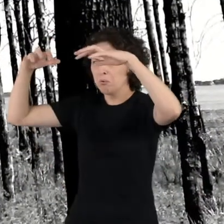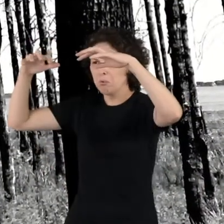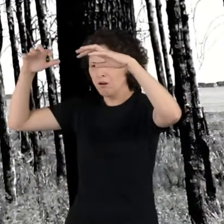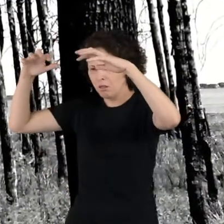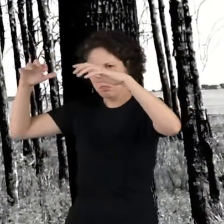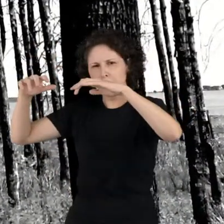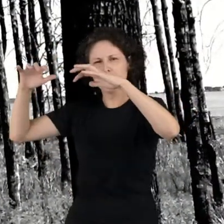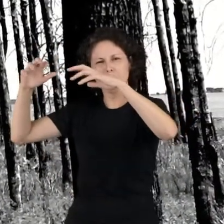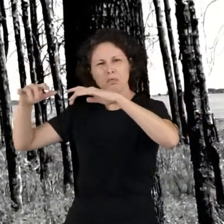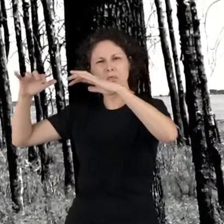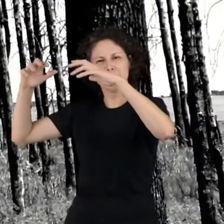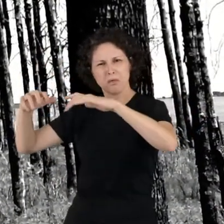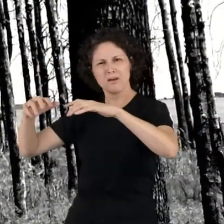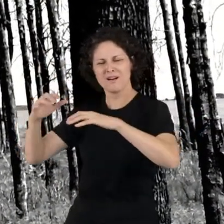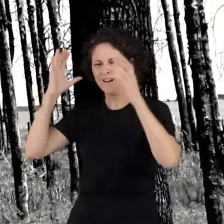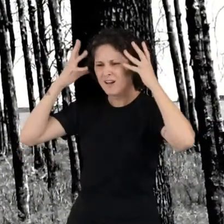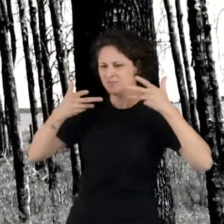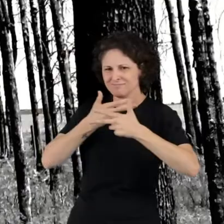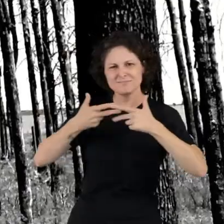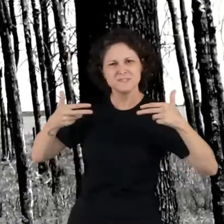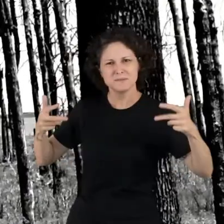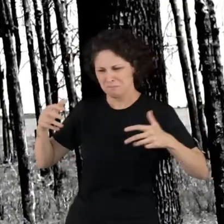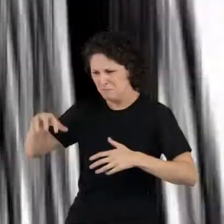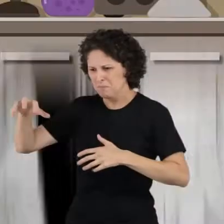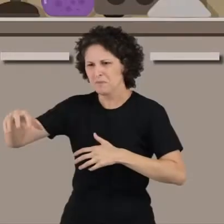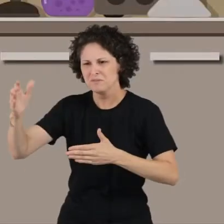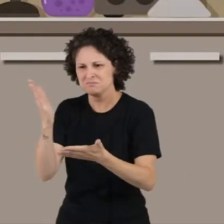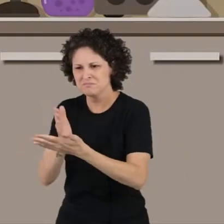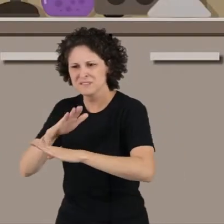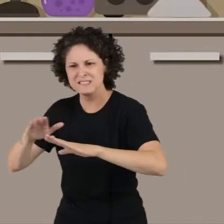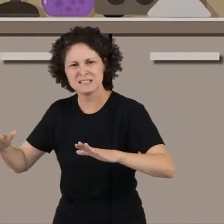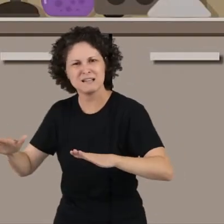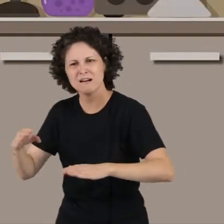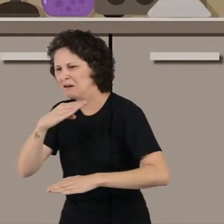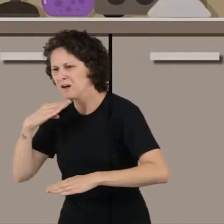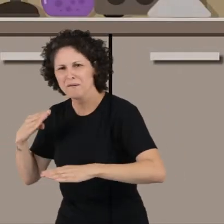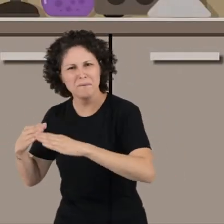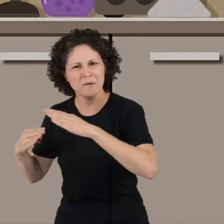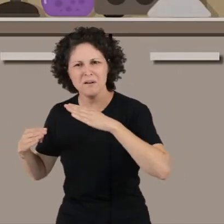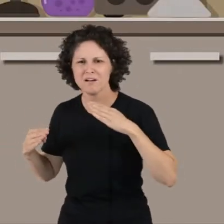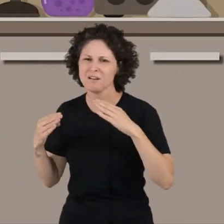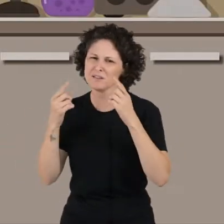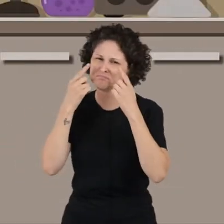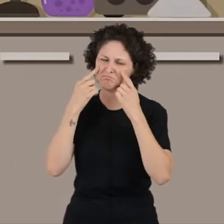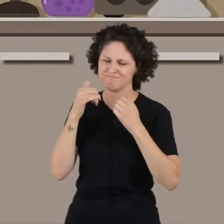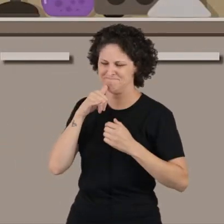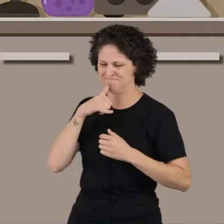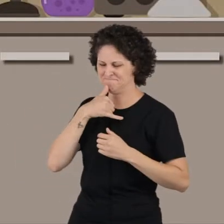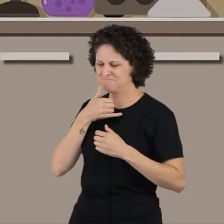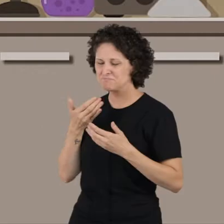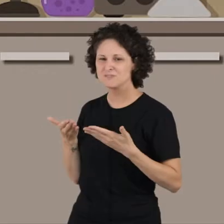rios poderiam até secar. Milhares de plantas e animais morreriam. Triste, não é? E infelizmente, isso pode